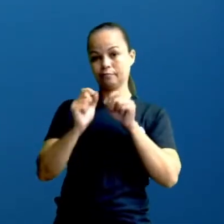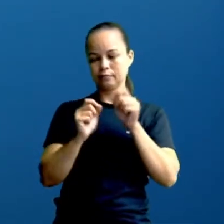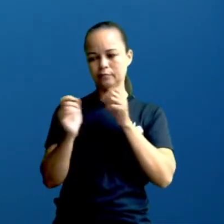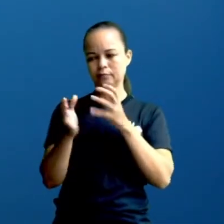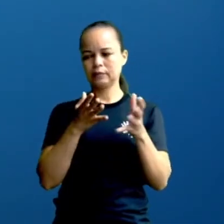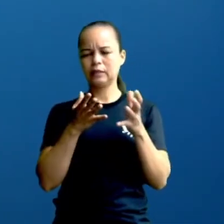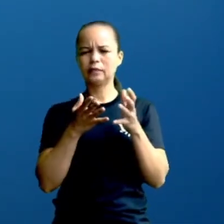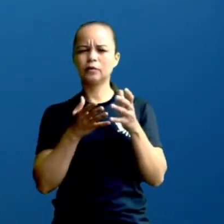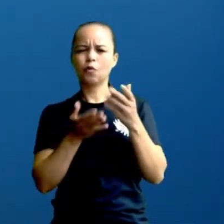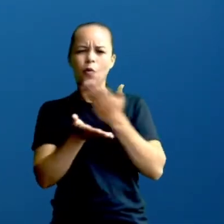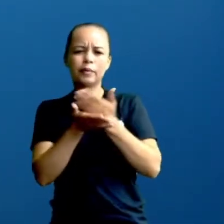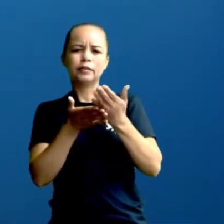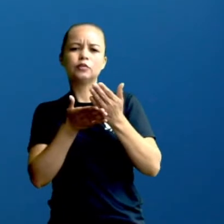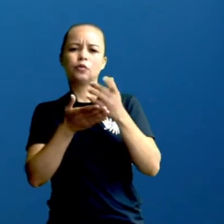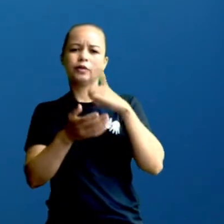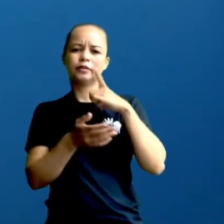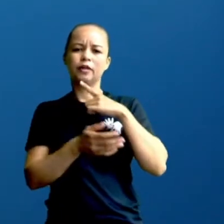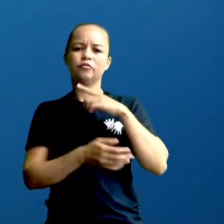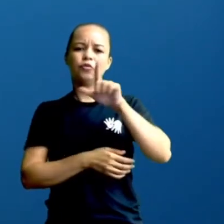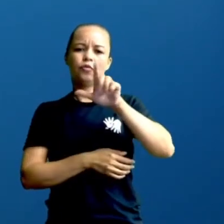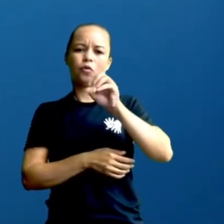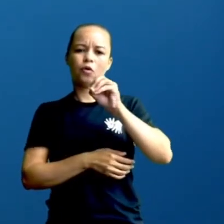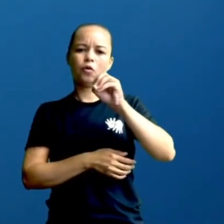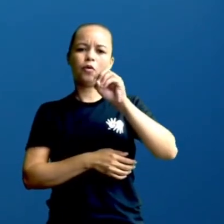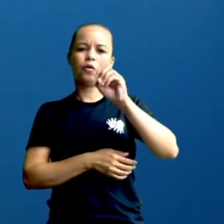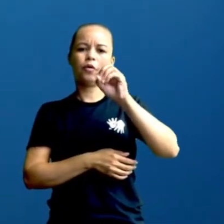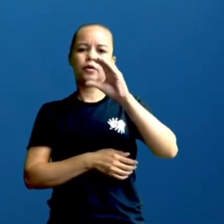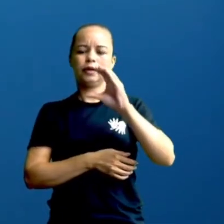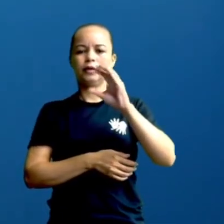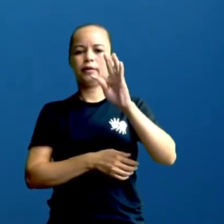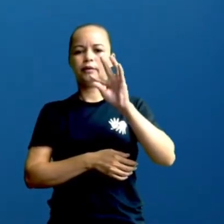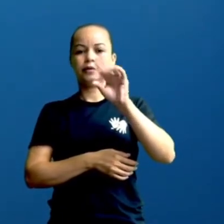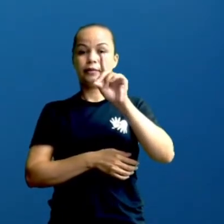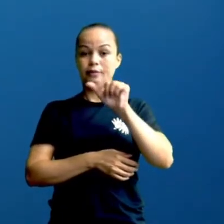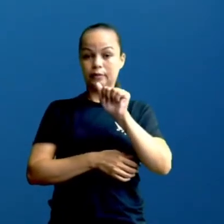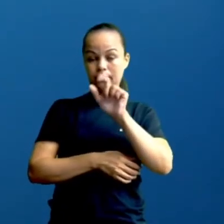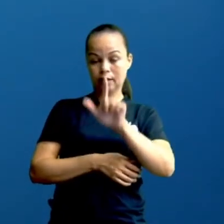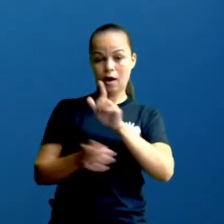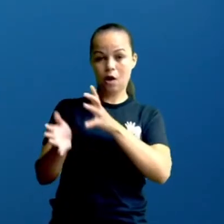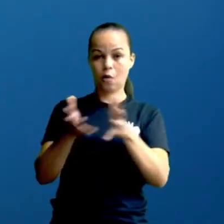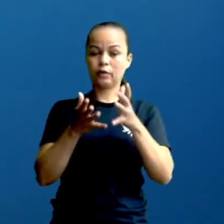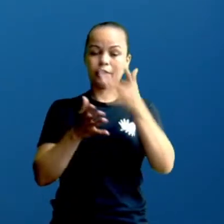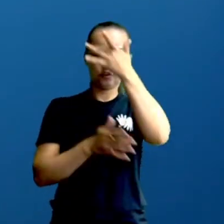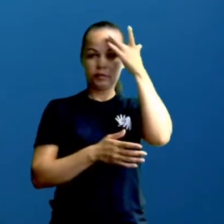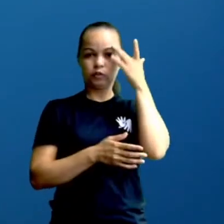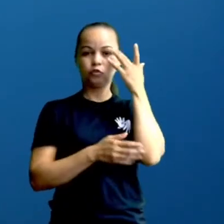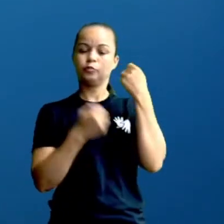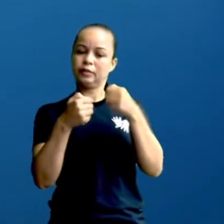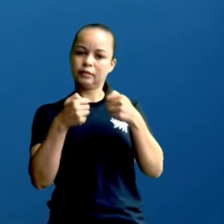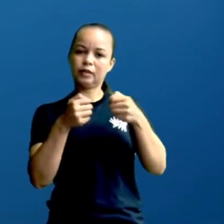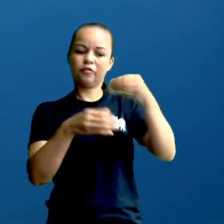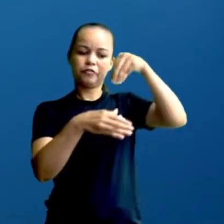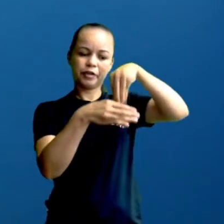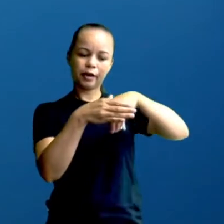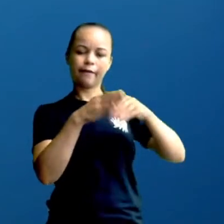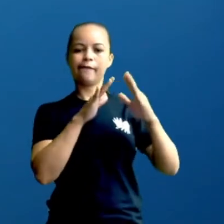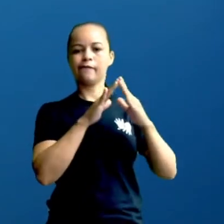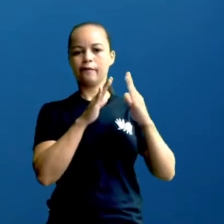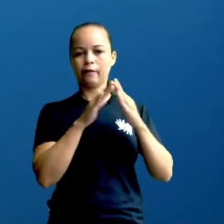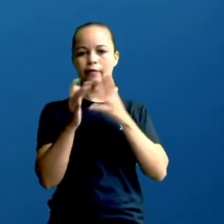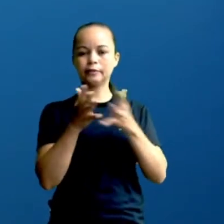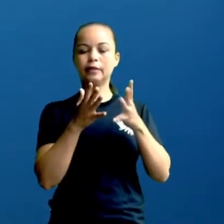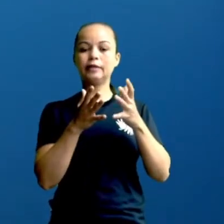pandemia e teve que o lockdown, as pessoas não podiam sair de casa, né, mas o pior, o pior é que os hospitais ficaram